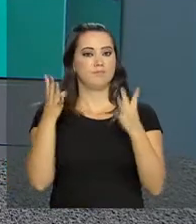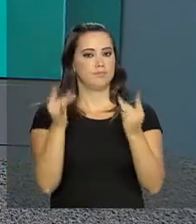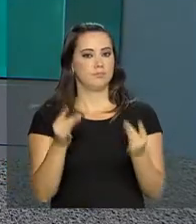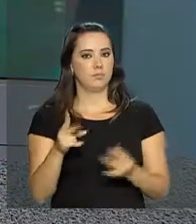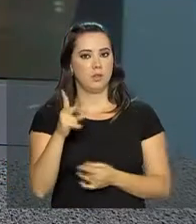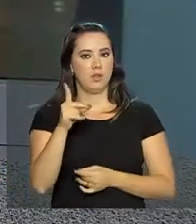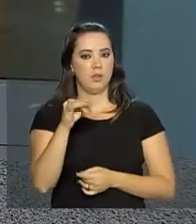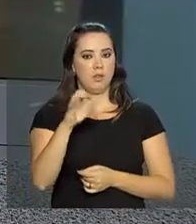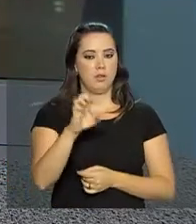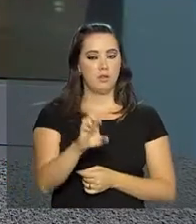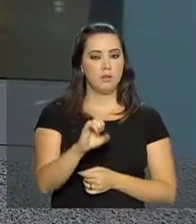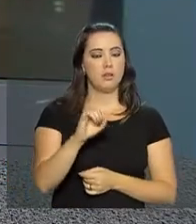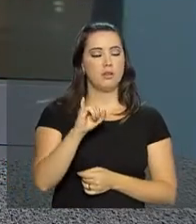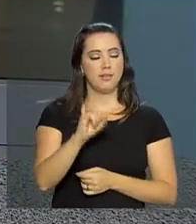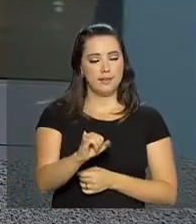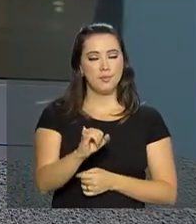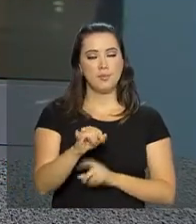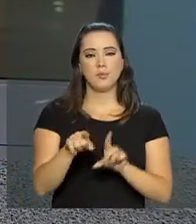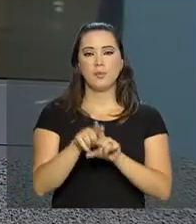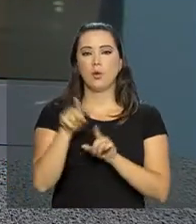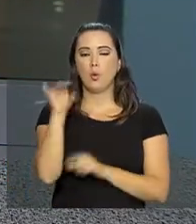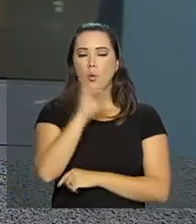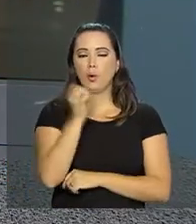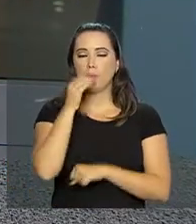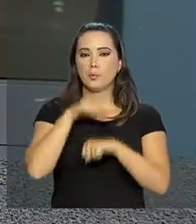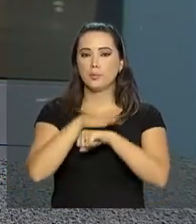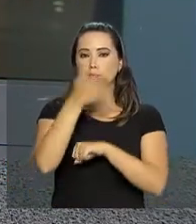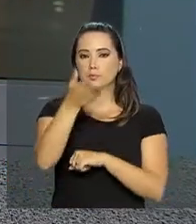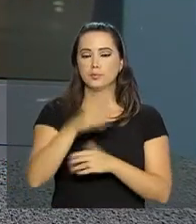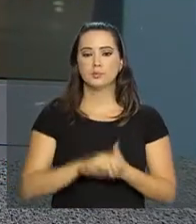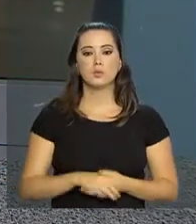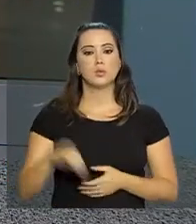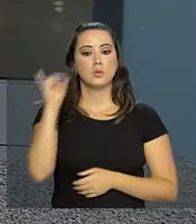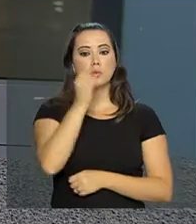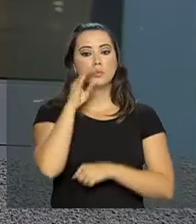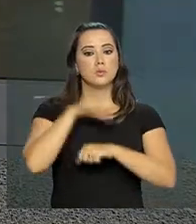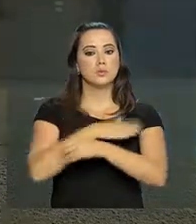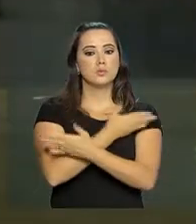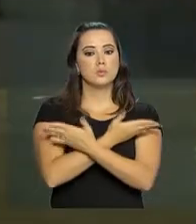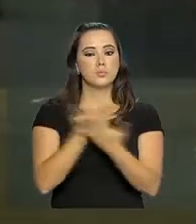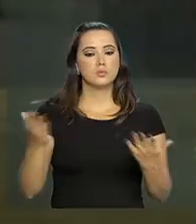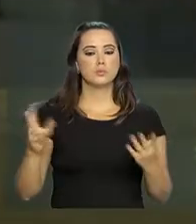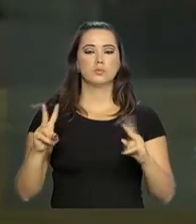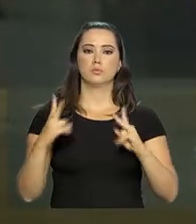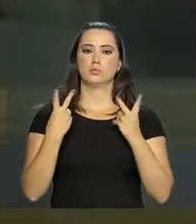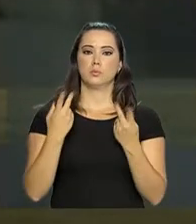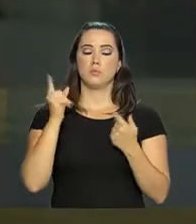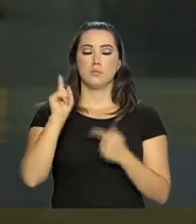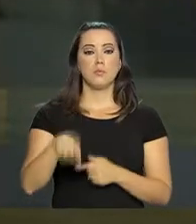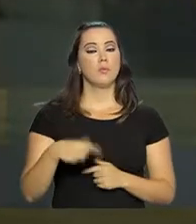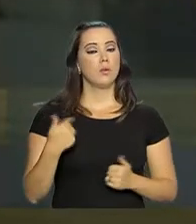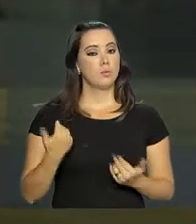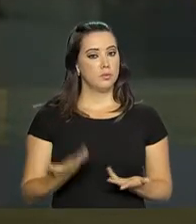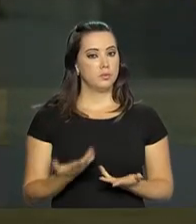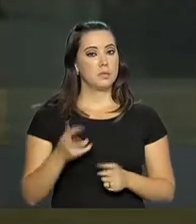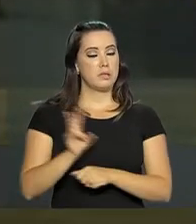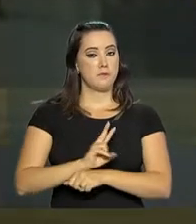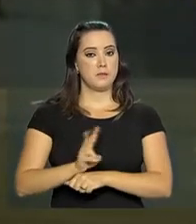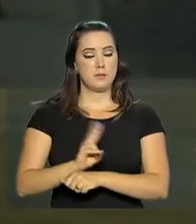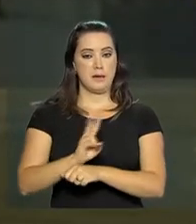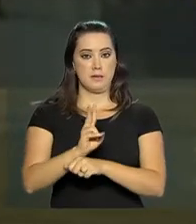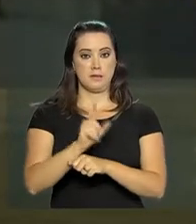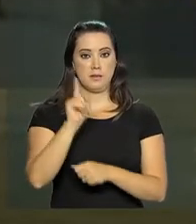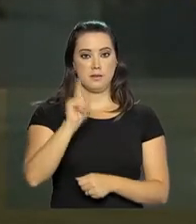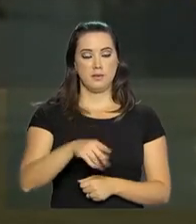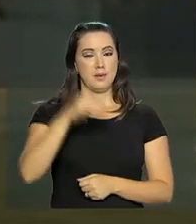Daniele Popov. Olá, Daniele, boa noite. Oi, Alessandra, boa noite para você, boa noite a todos. Essa fiscalização,